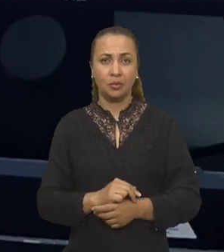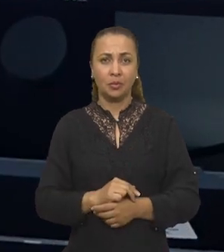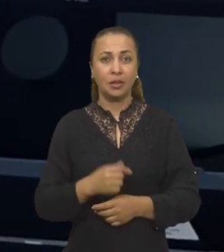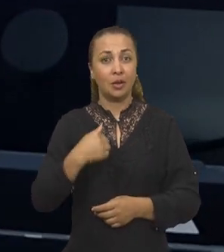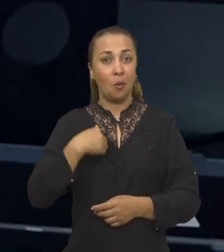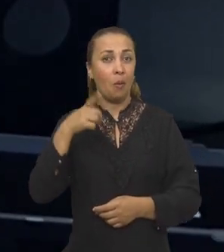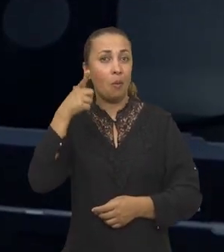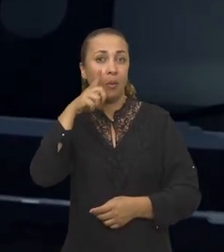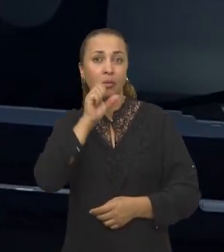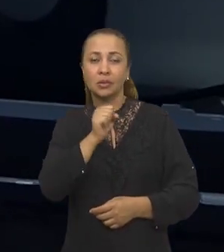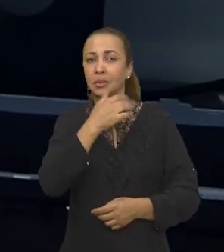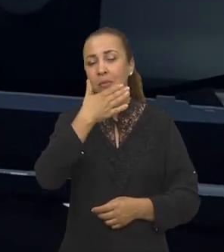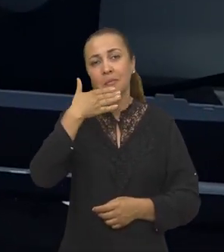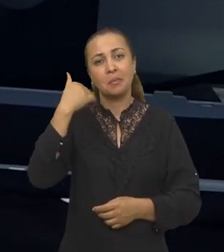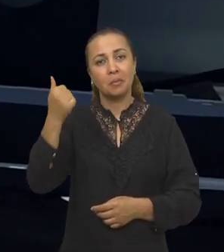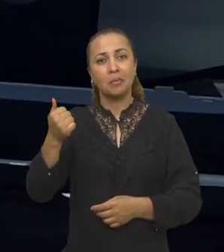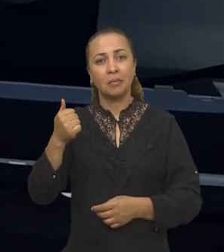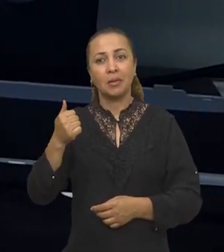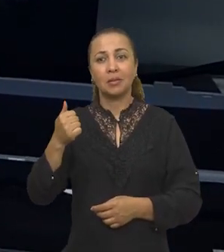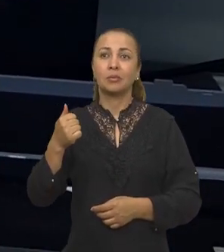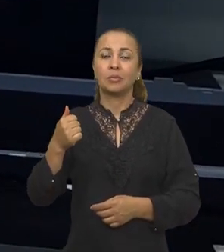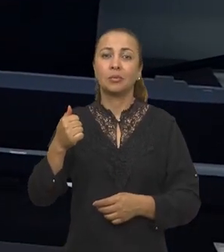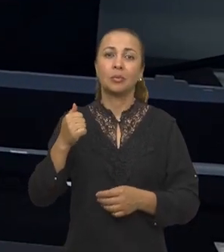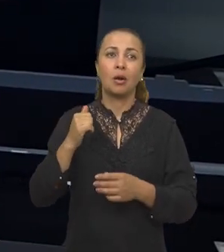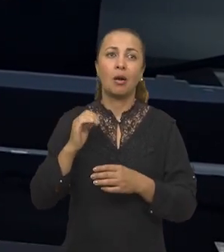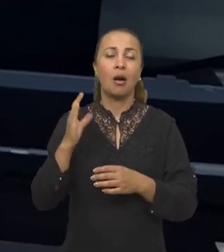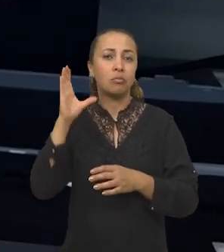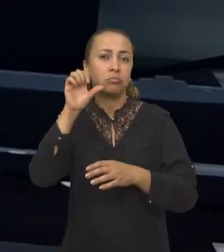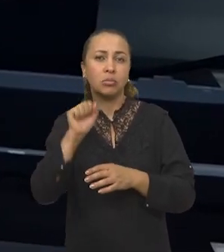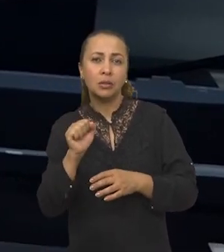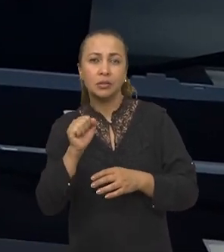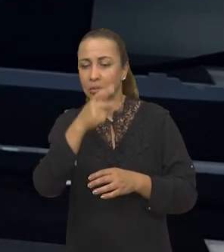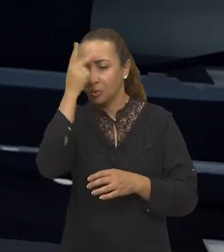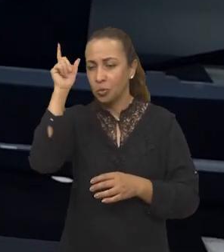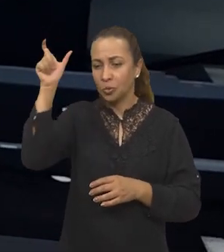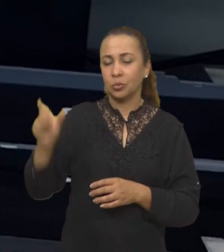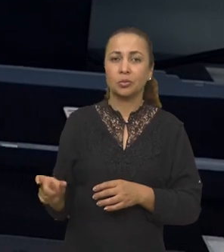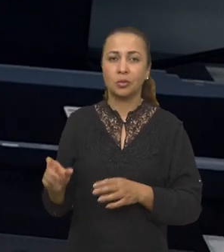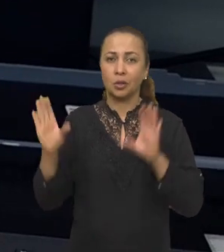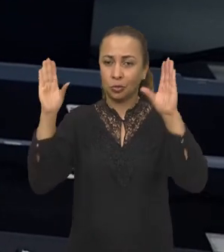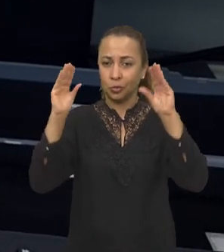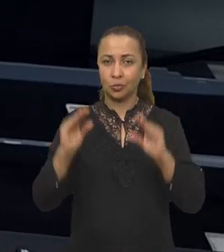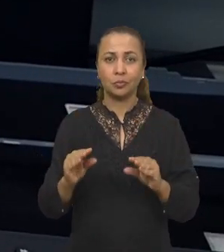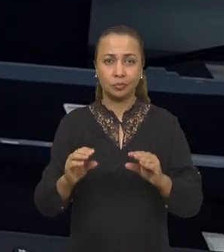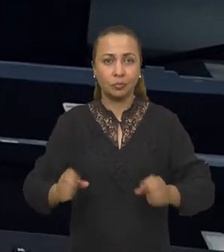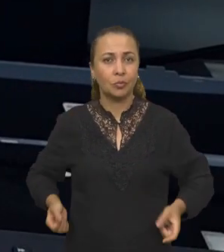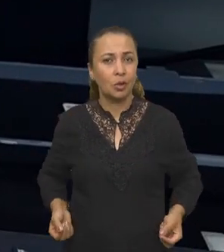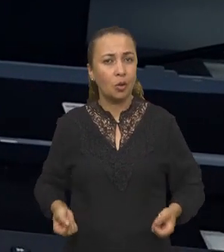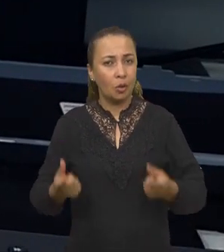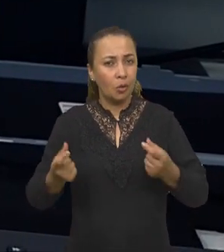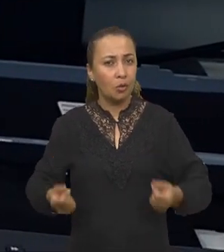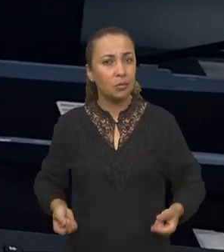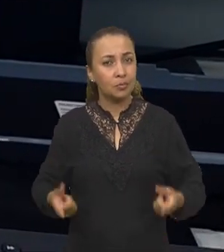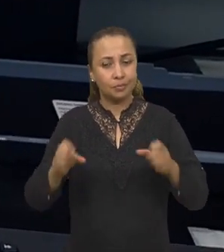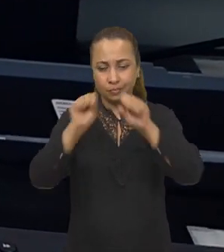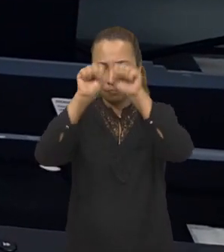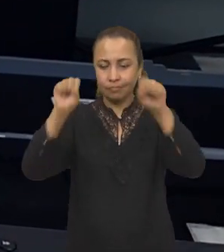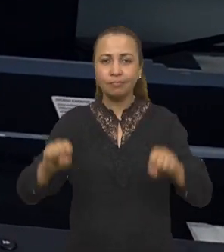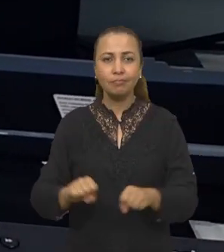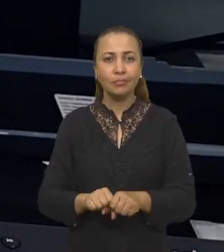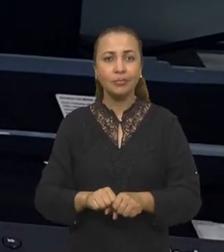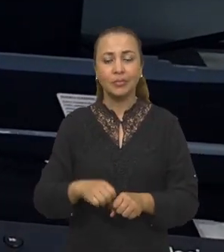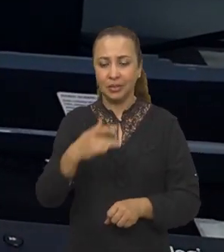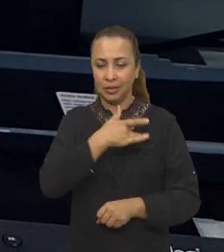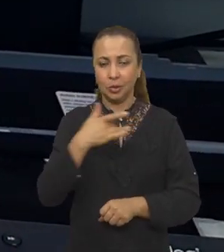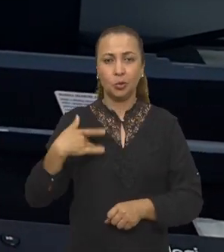consigo uma melhor recuperação desse paciente pós-operatório. Então, tudo isso é como você falou, reduções de custos para o nosso sistema de saúde público, que já